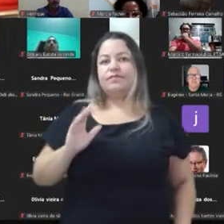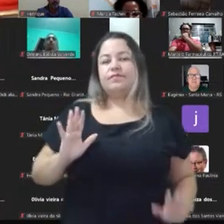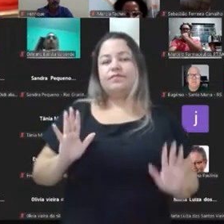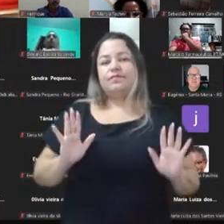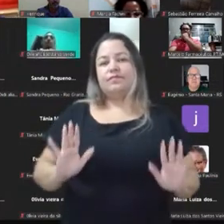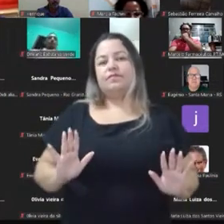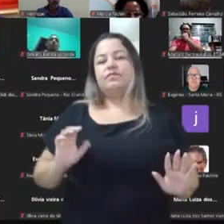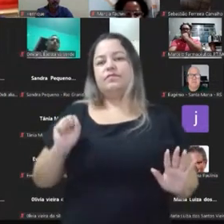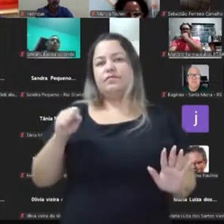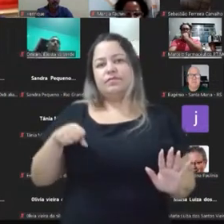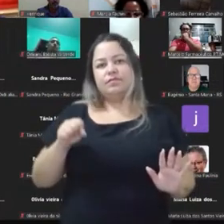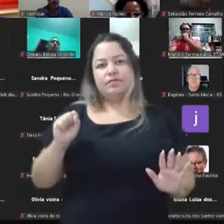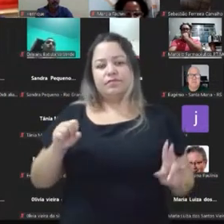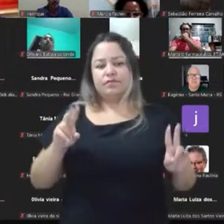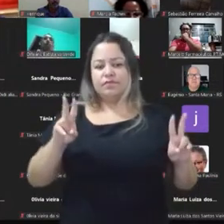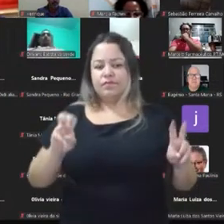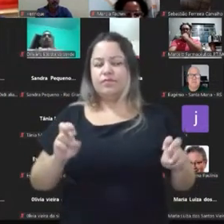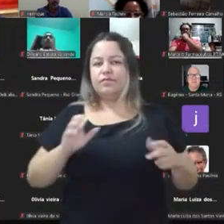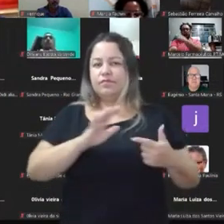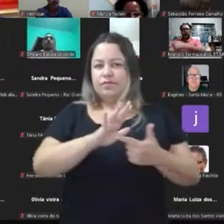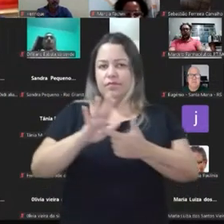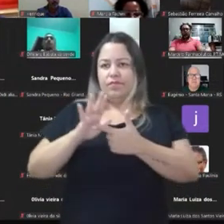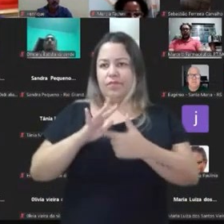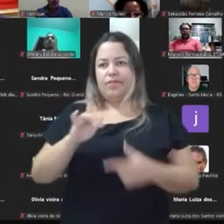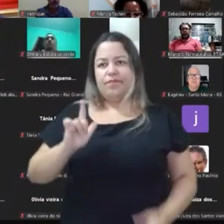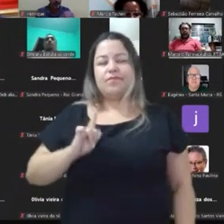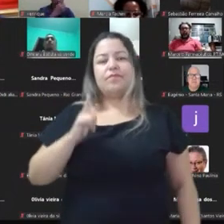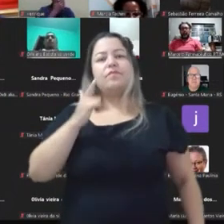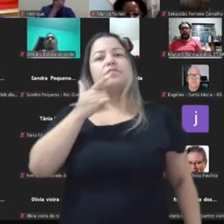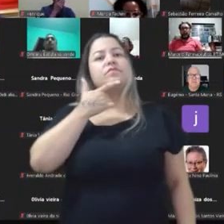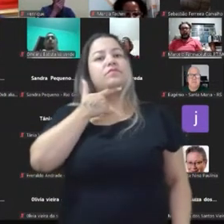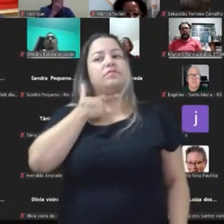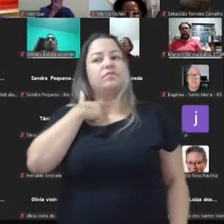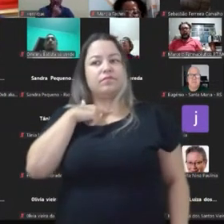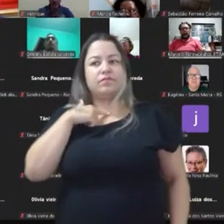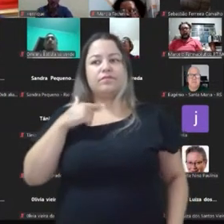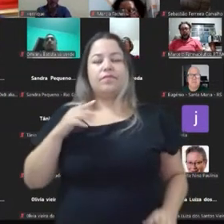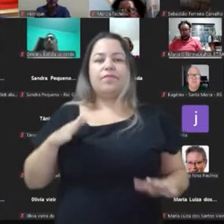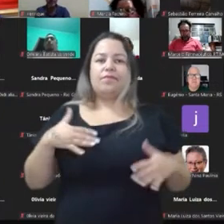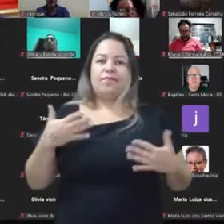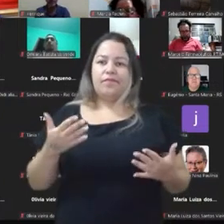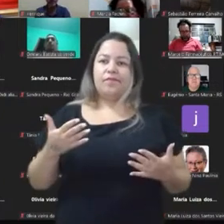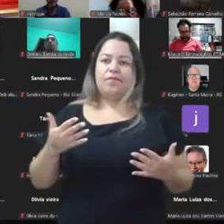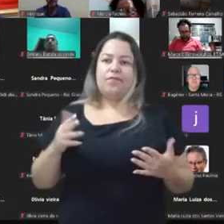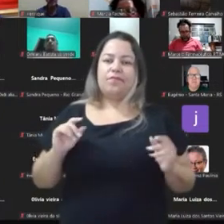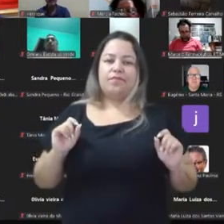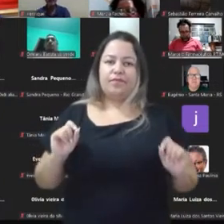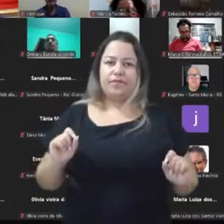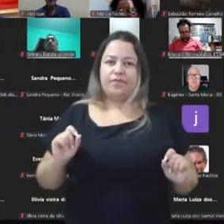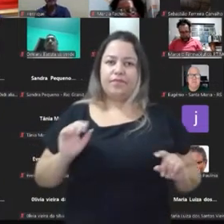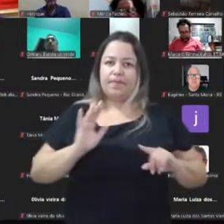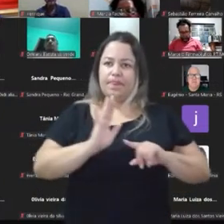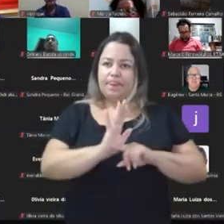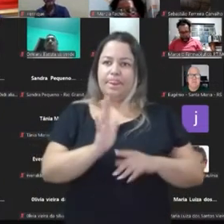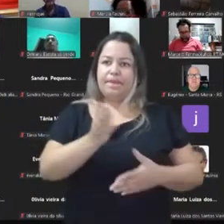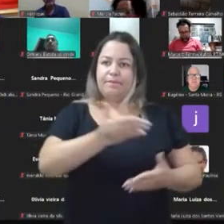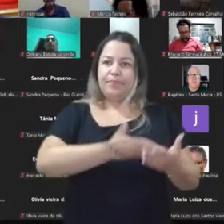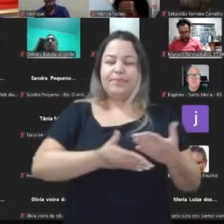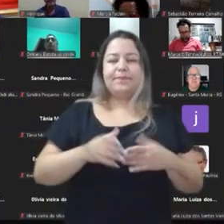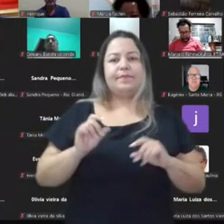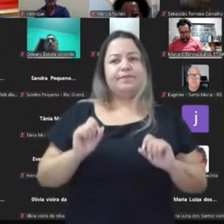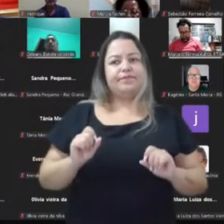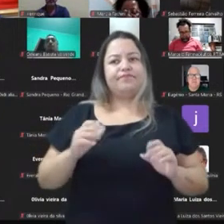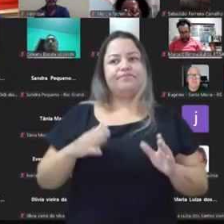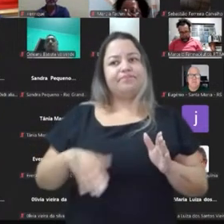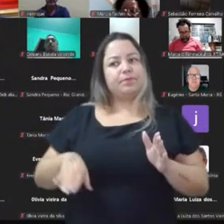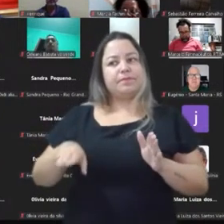Sim, mas acho que também demonstra que tem uma vontade, de certa forma represada, de ajudar, de chegar junto